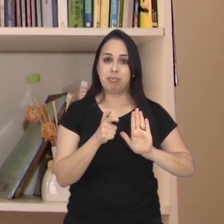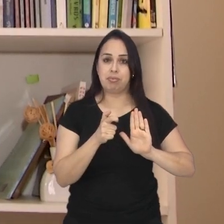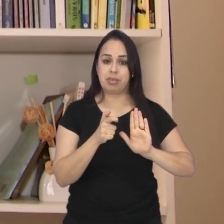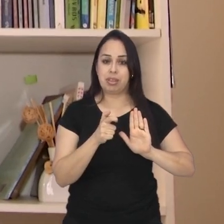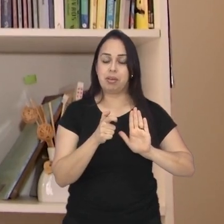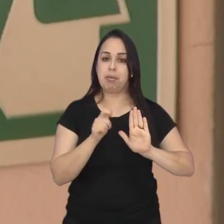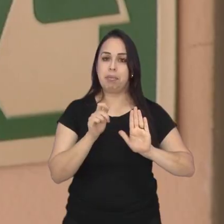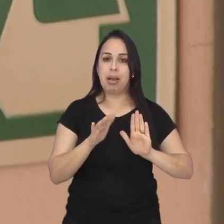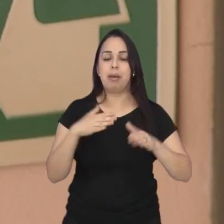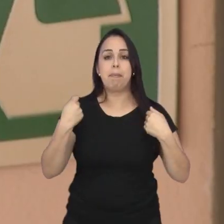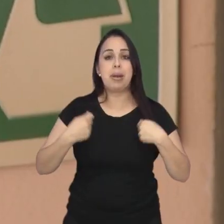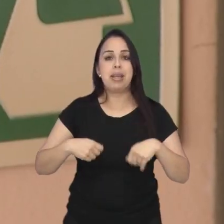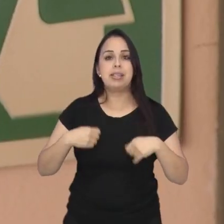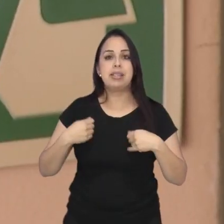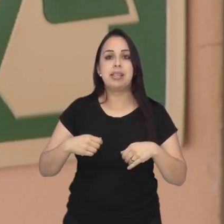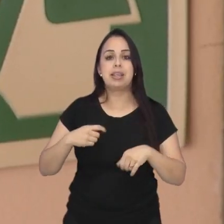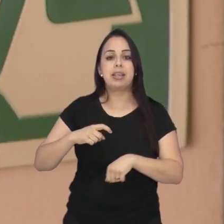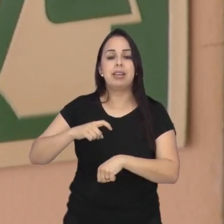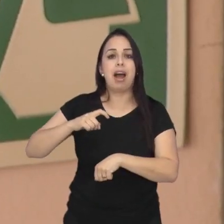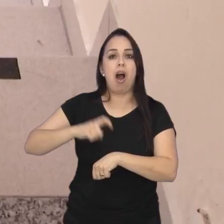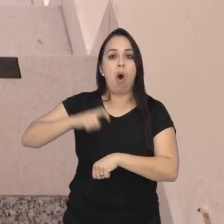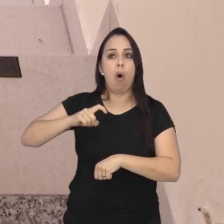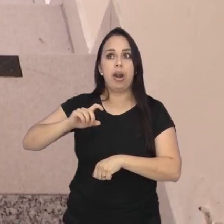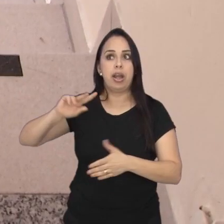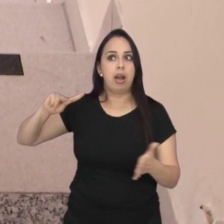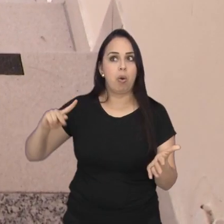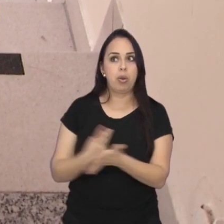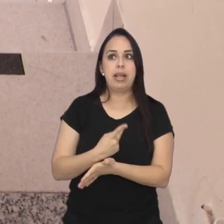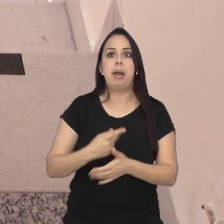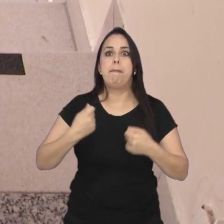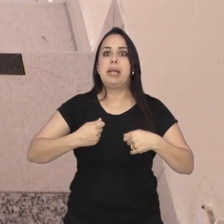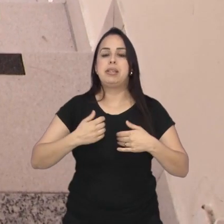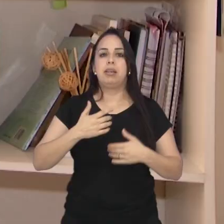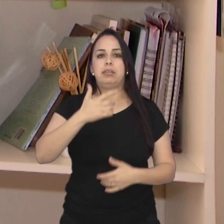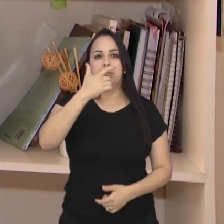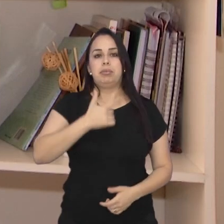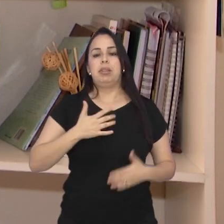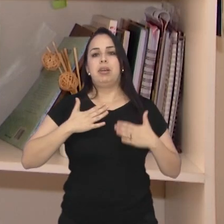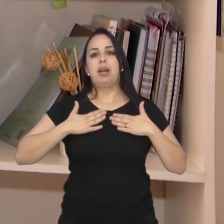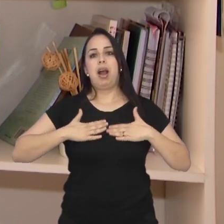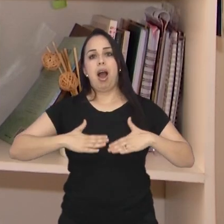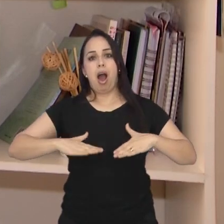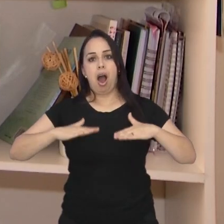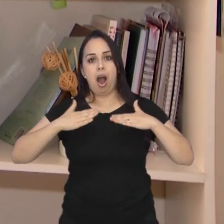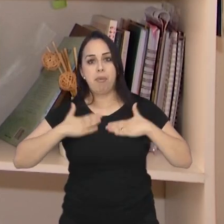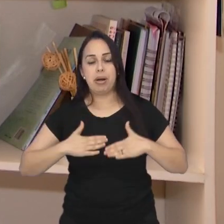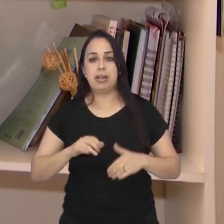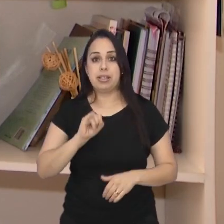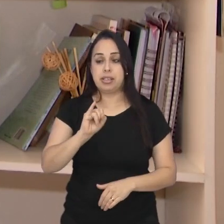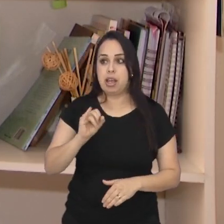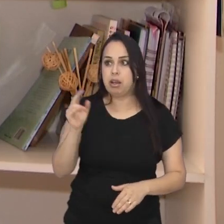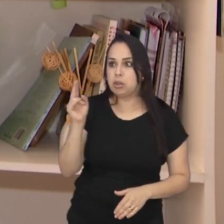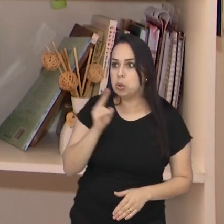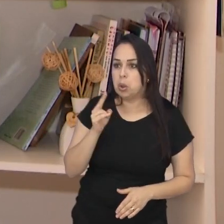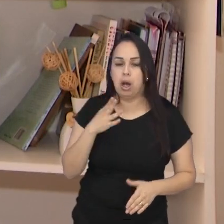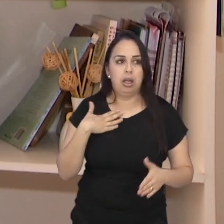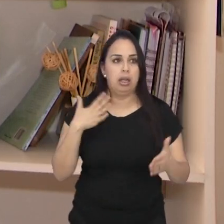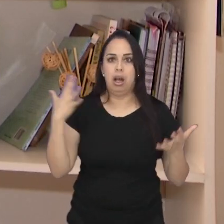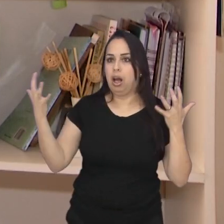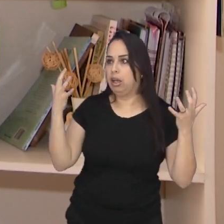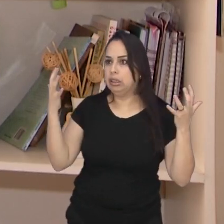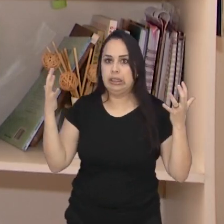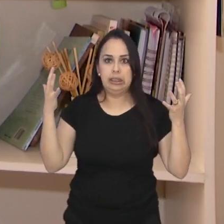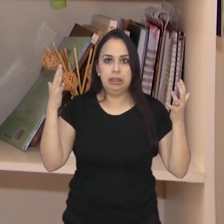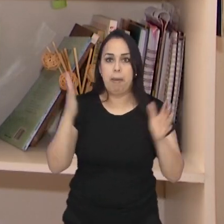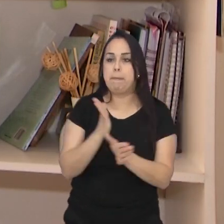medida do possível, é preciso manter a calma em momentos de tensão. Numa situação de pânico, de emergência, se você